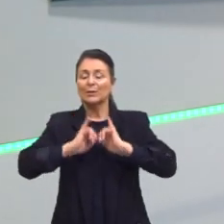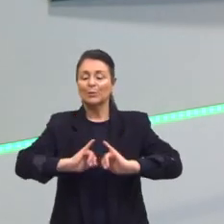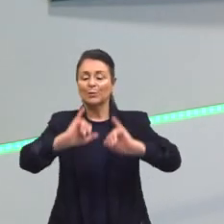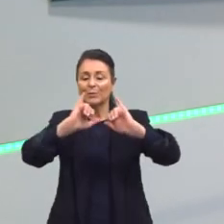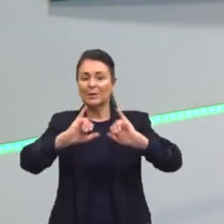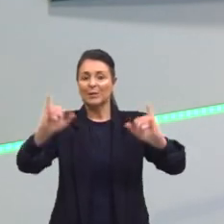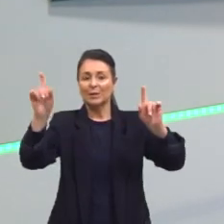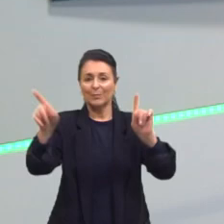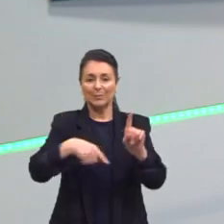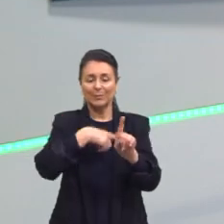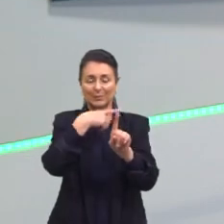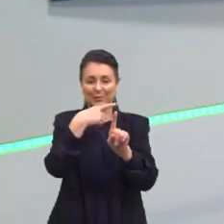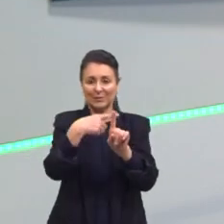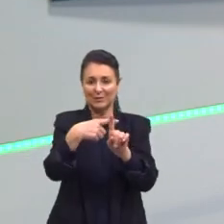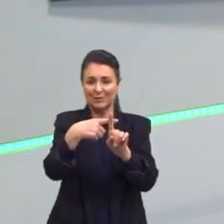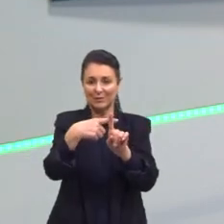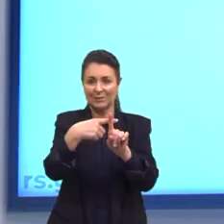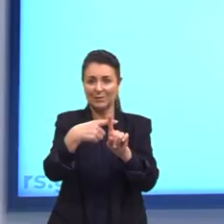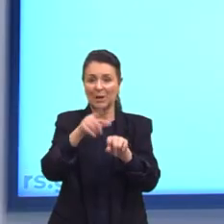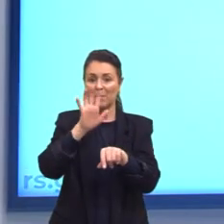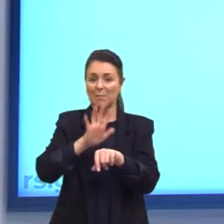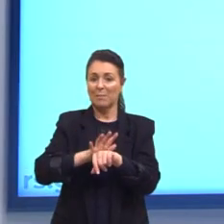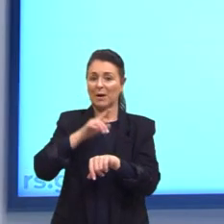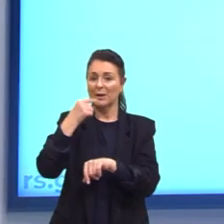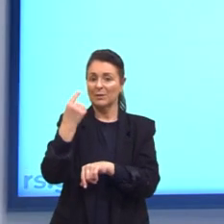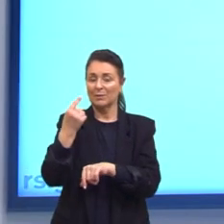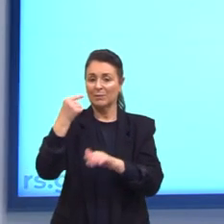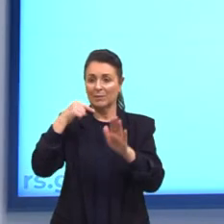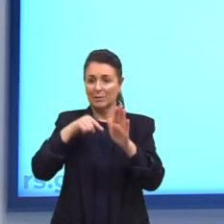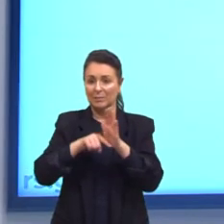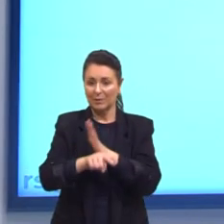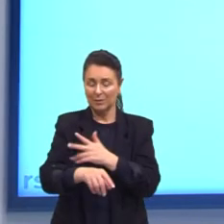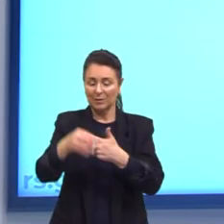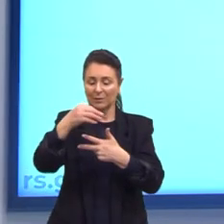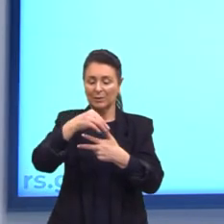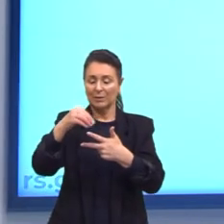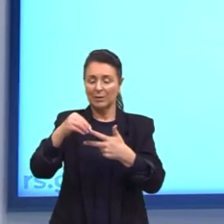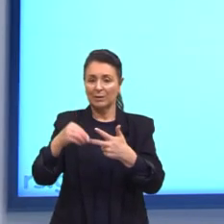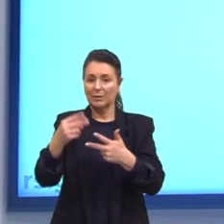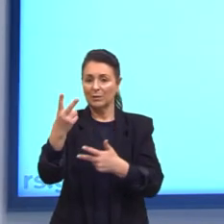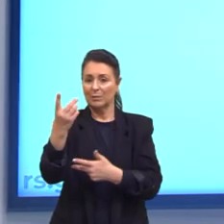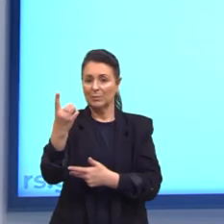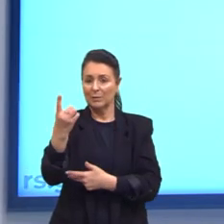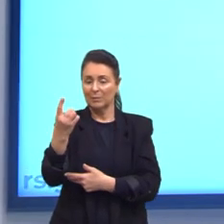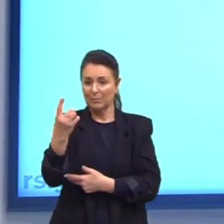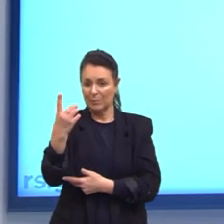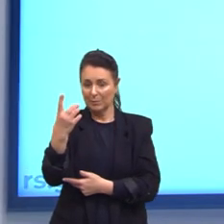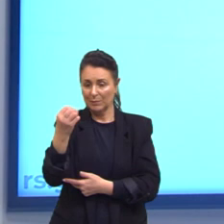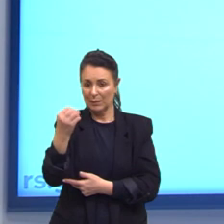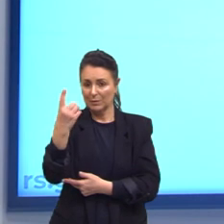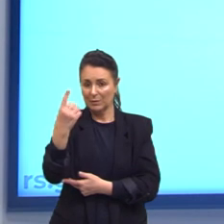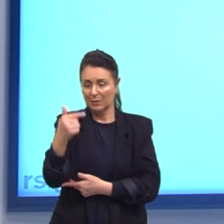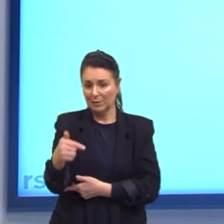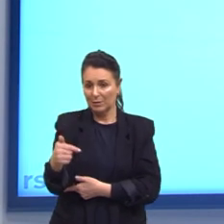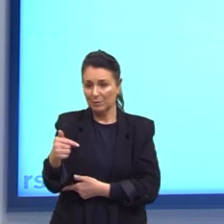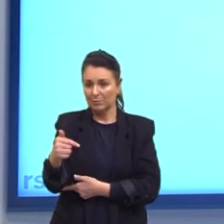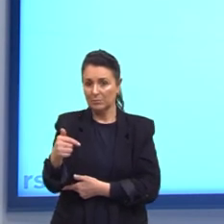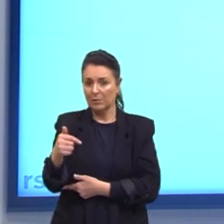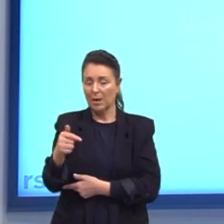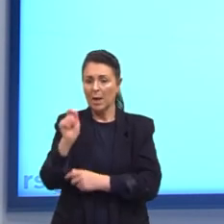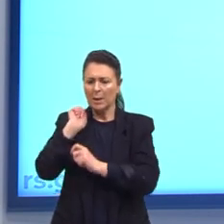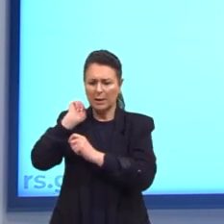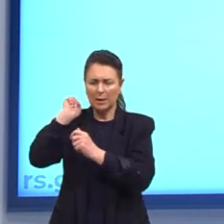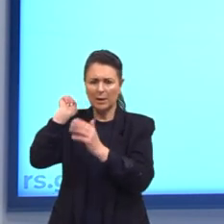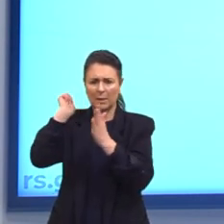de si. Mais uma E. Enem 2017 também. Quem bate na mulher